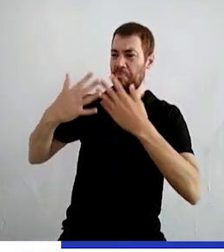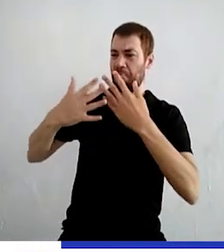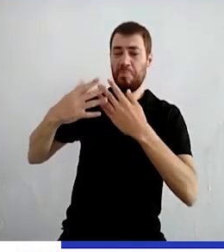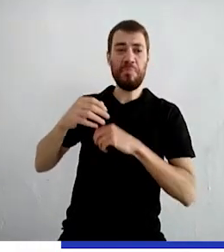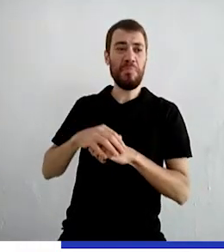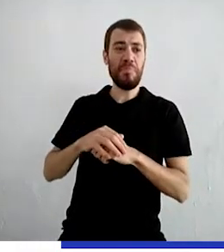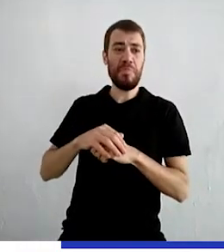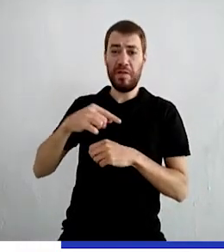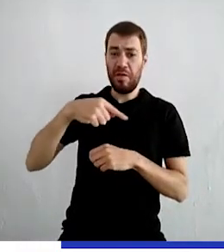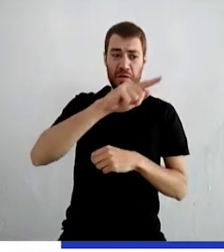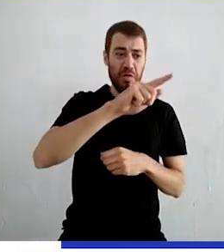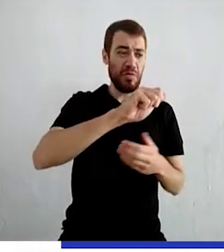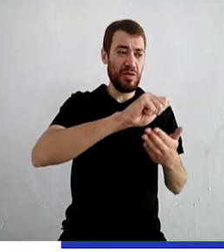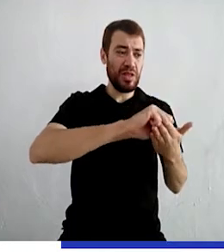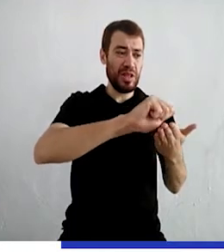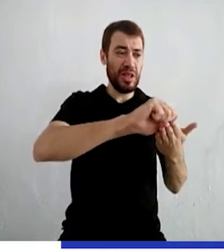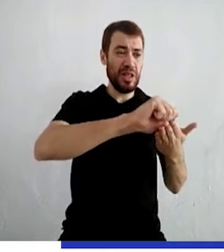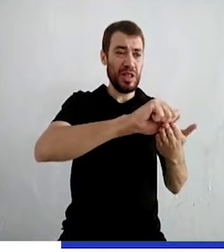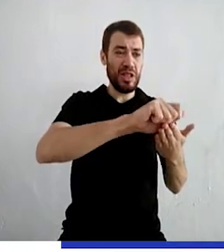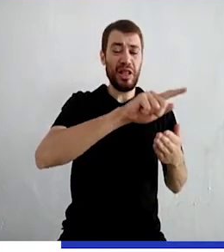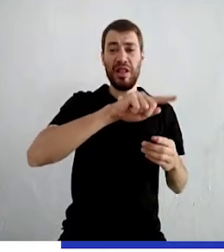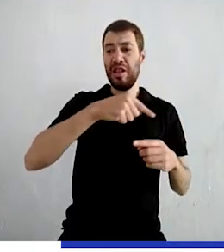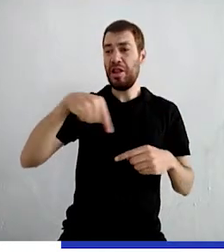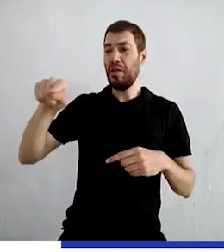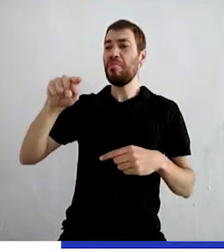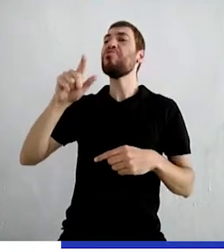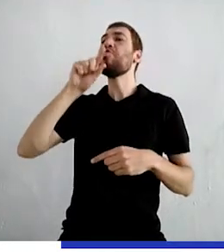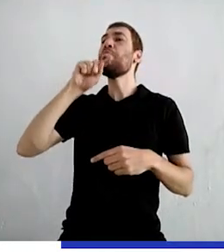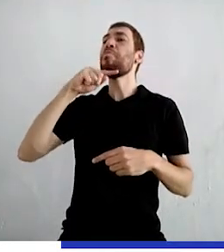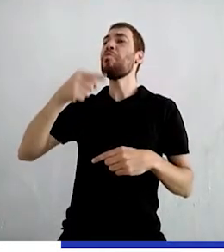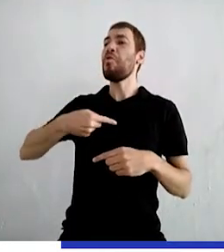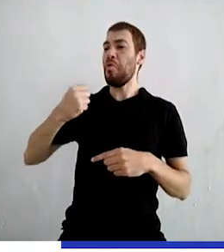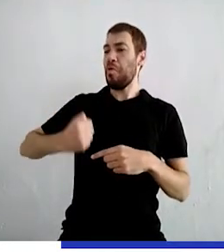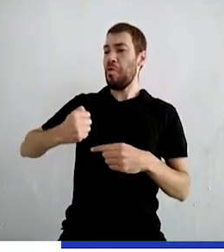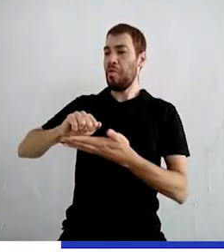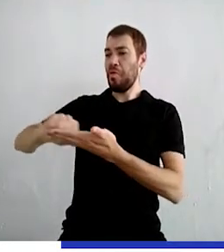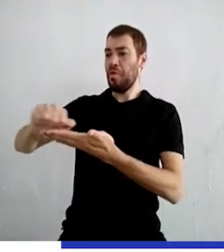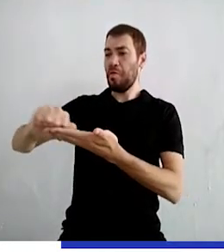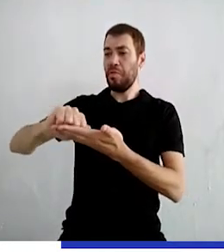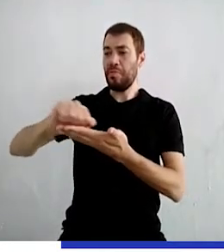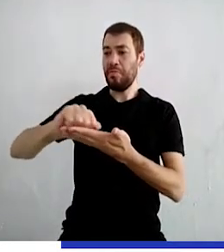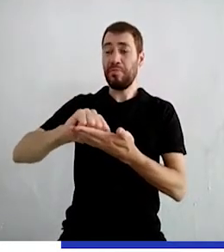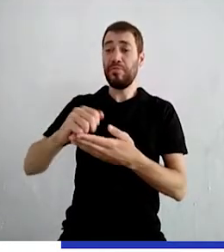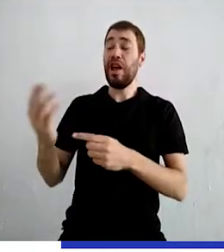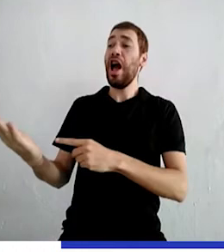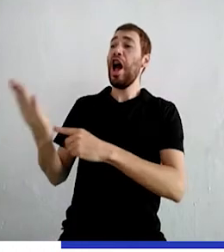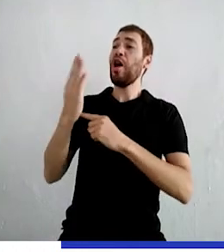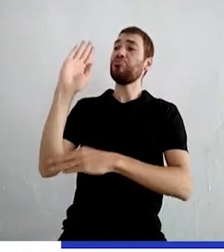o chiqueiro Vá tirar o cocô dos pombos Bicho de palha Vá ajudar a trazer lenha